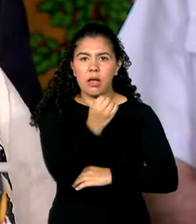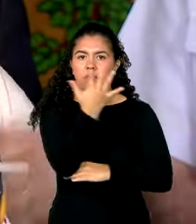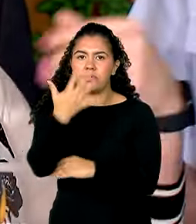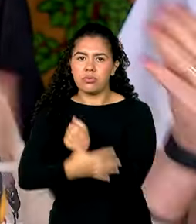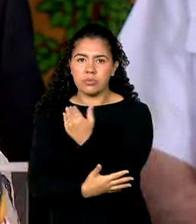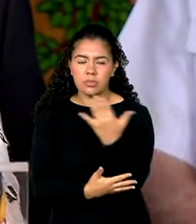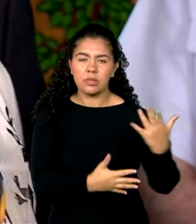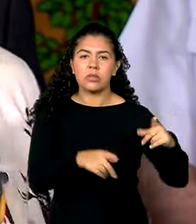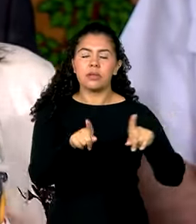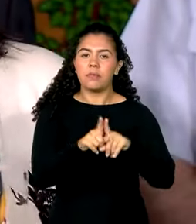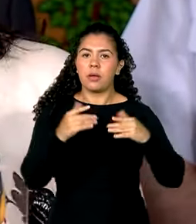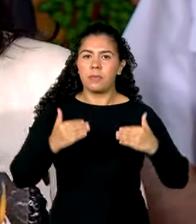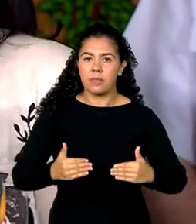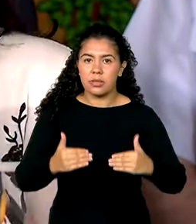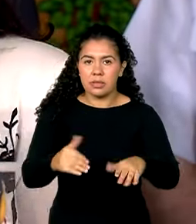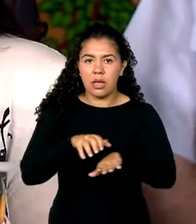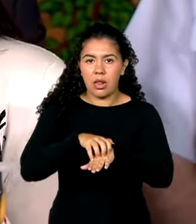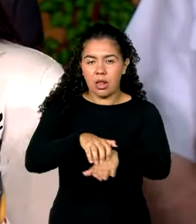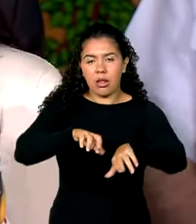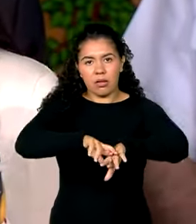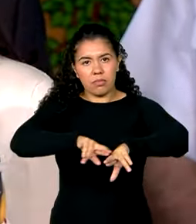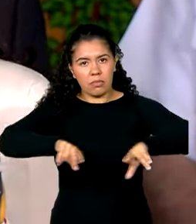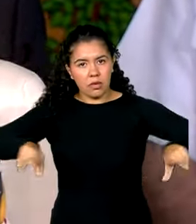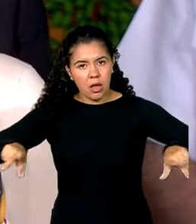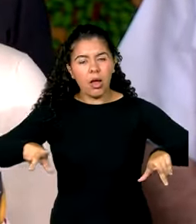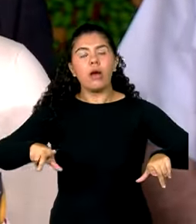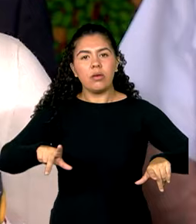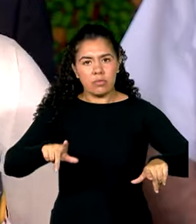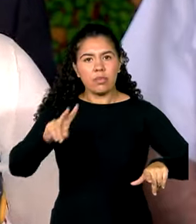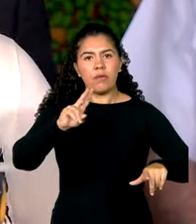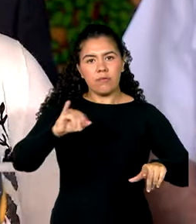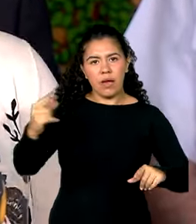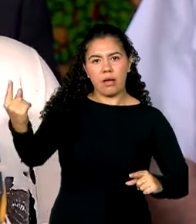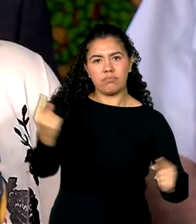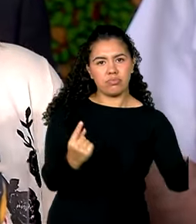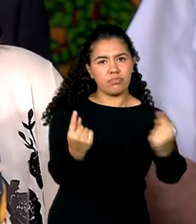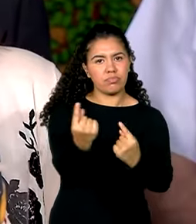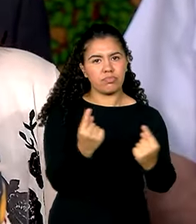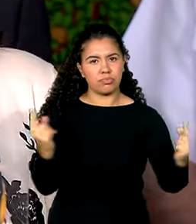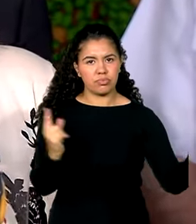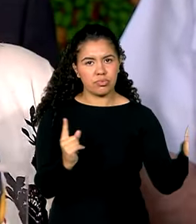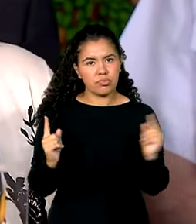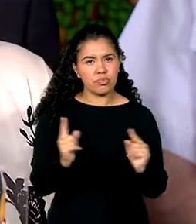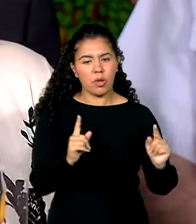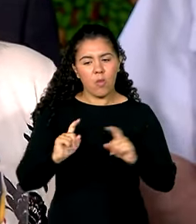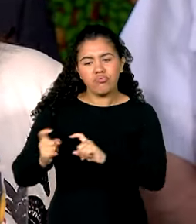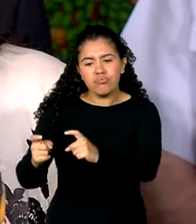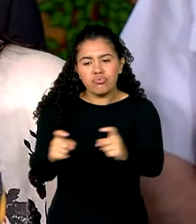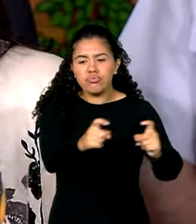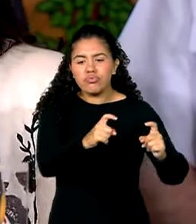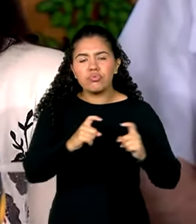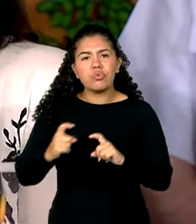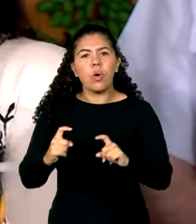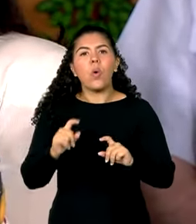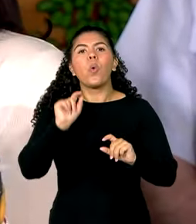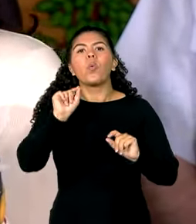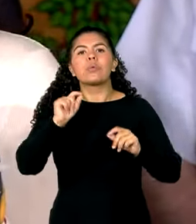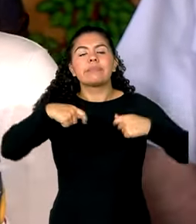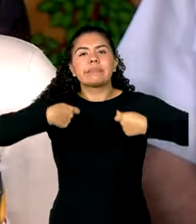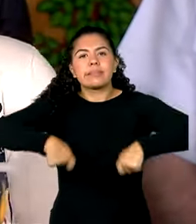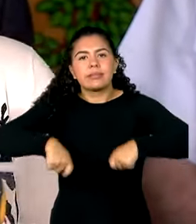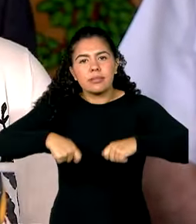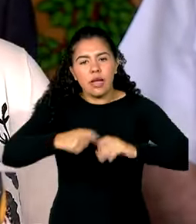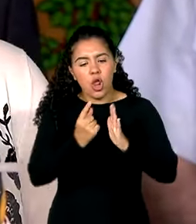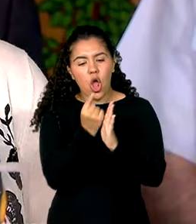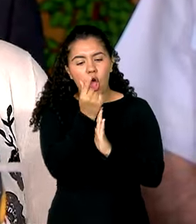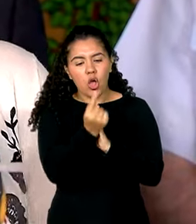Regional, o Ministério dos Transportes e os demais ministérios estarão apresentando os custos necessários, o orçamento